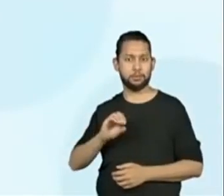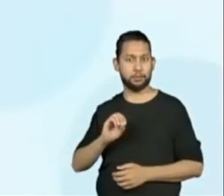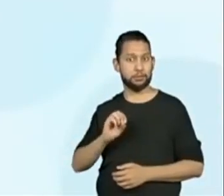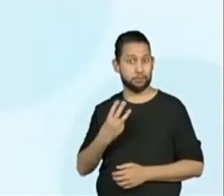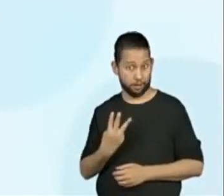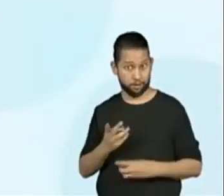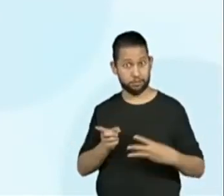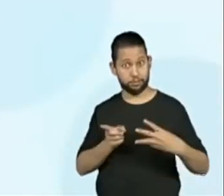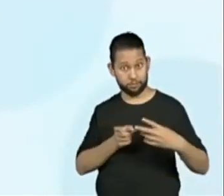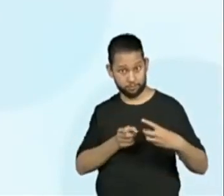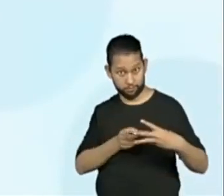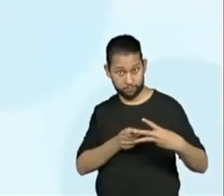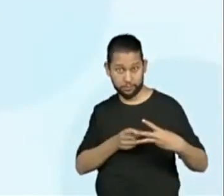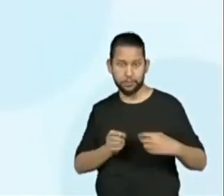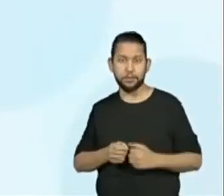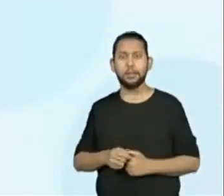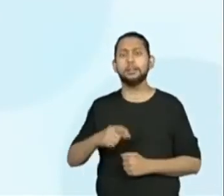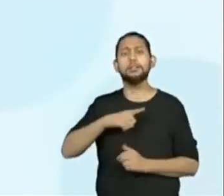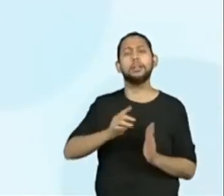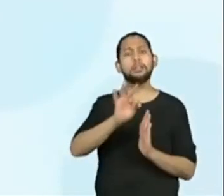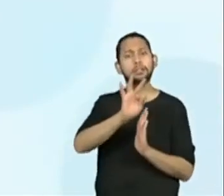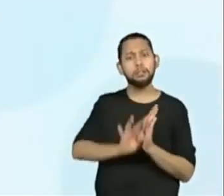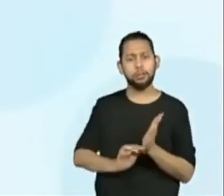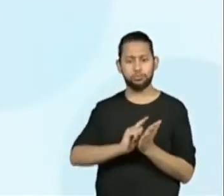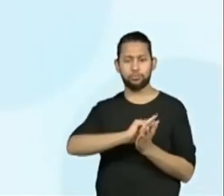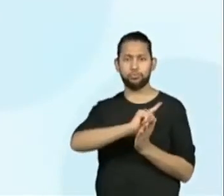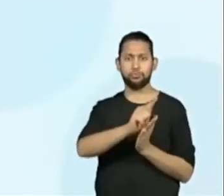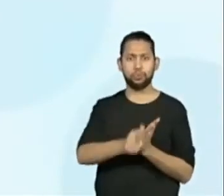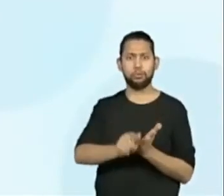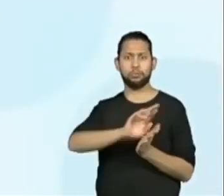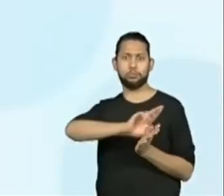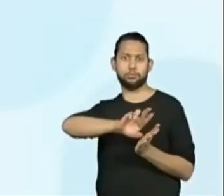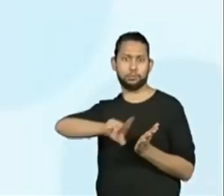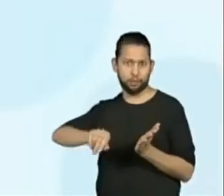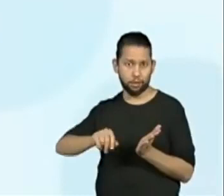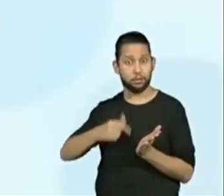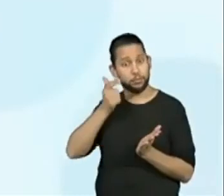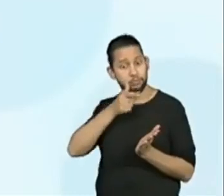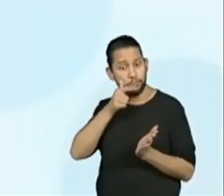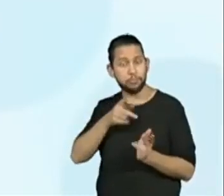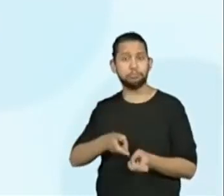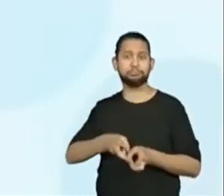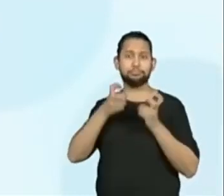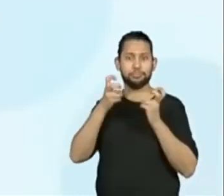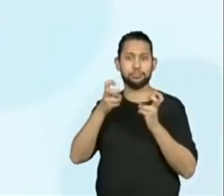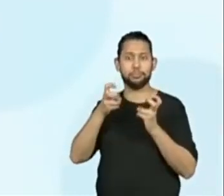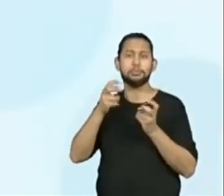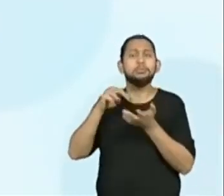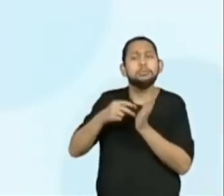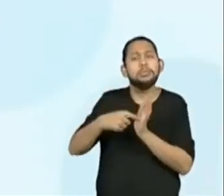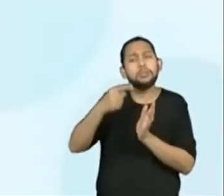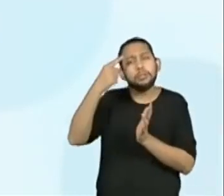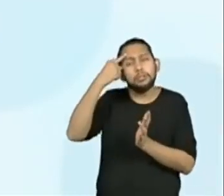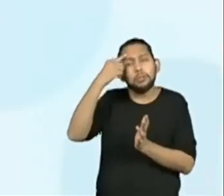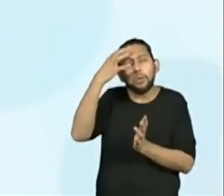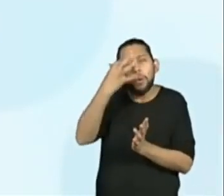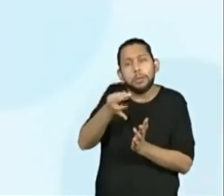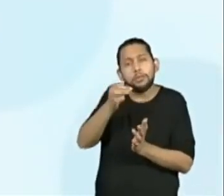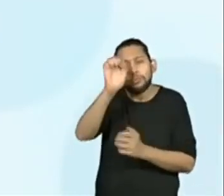ideia central de textos de diferentes gêneros, assunto, tema, demonstrando compreensão global.